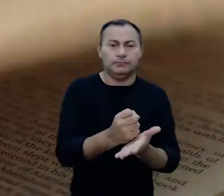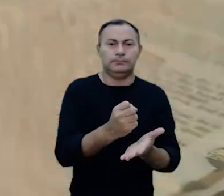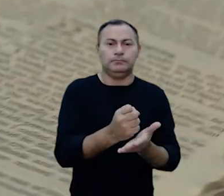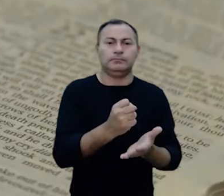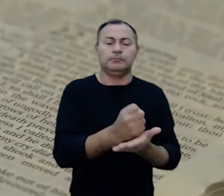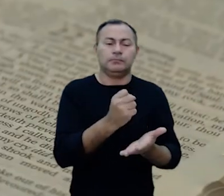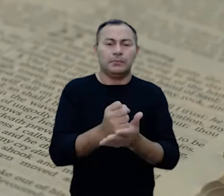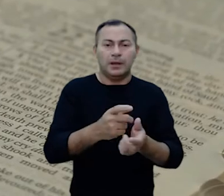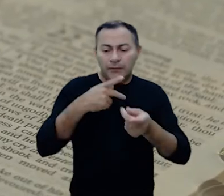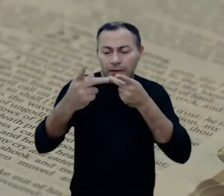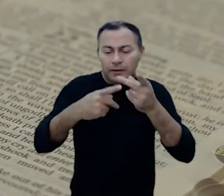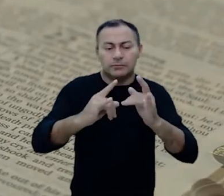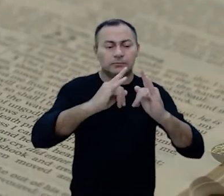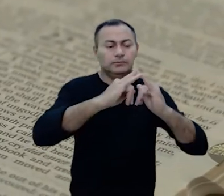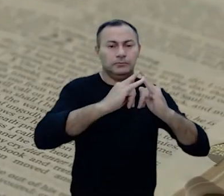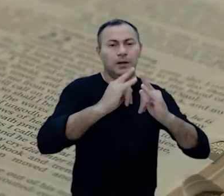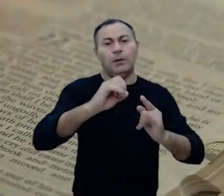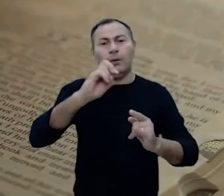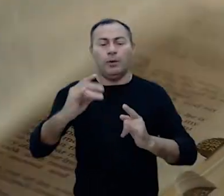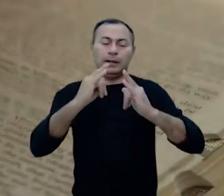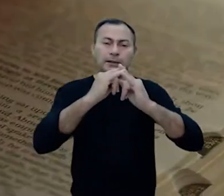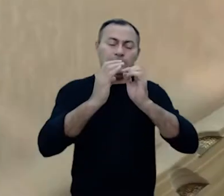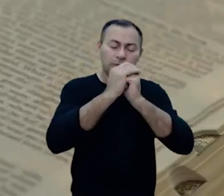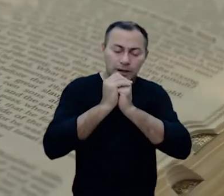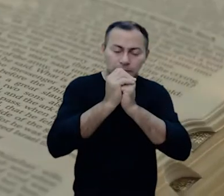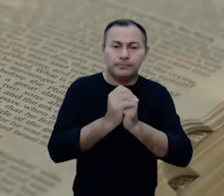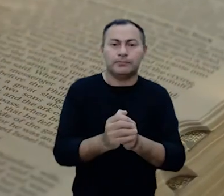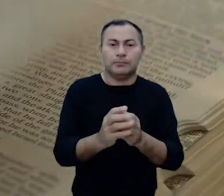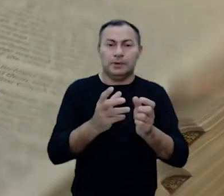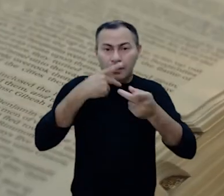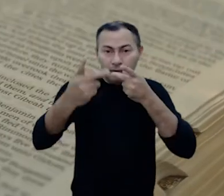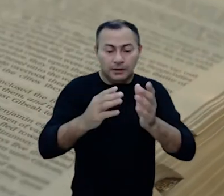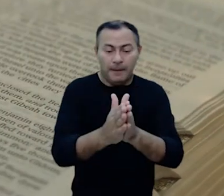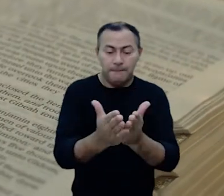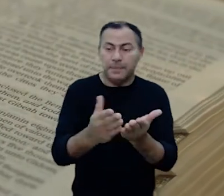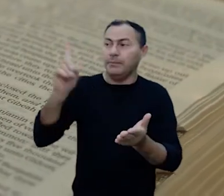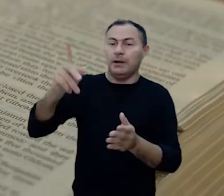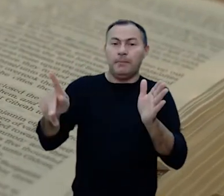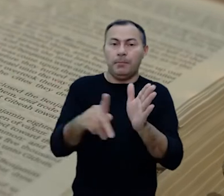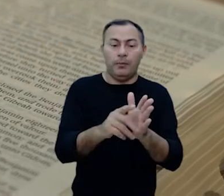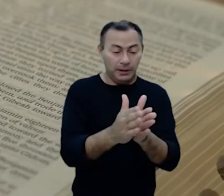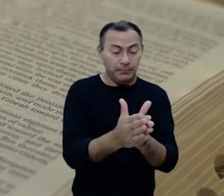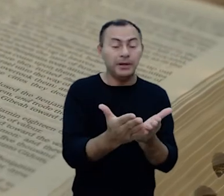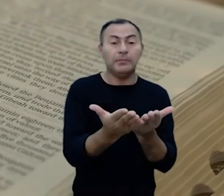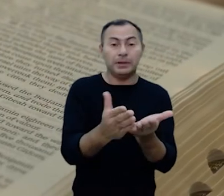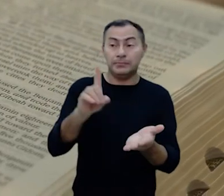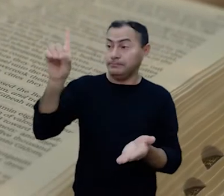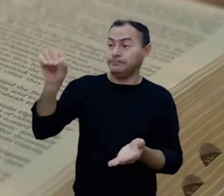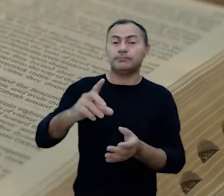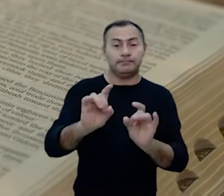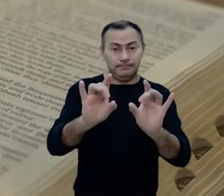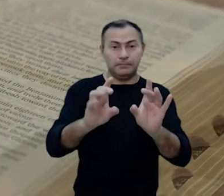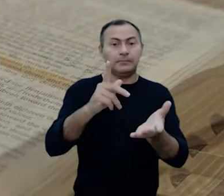Testamento, comentários sobre o tabernáculo ou a tenda de adoração. O grande comentário da Bíblia é a própria Bíblia.